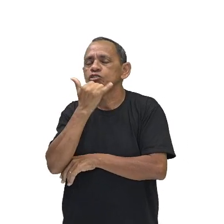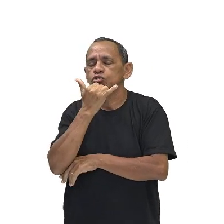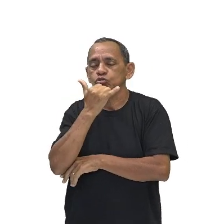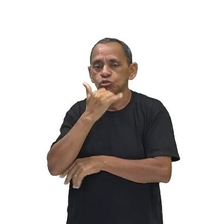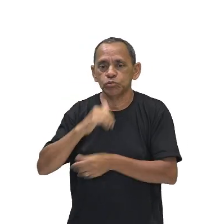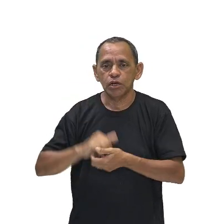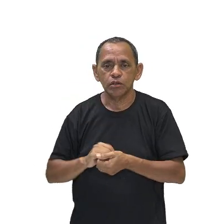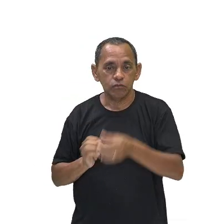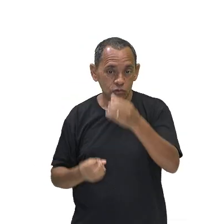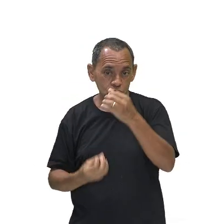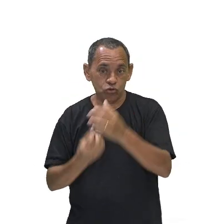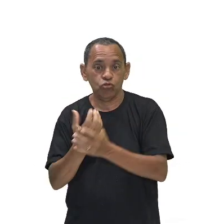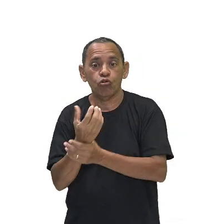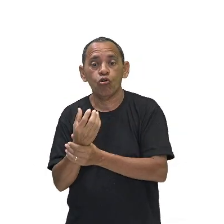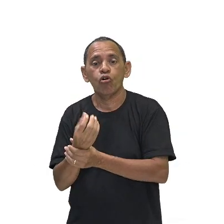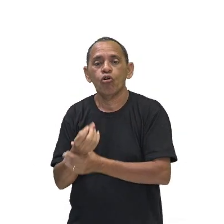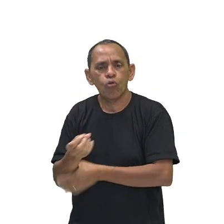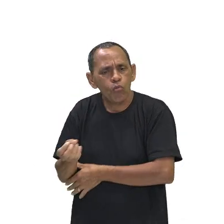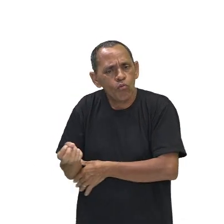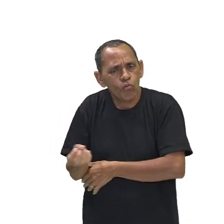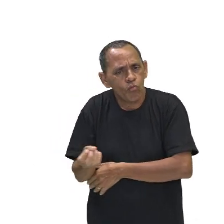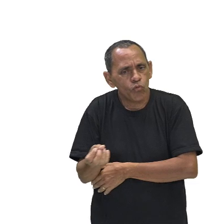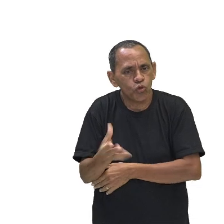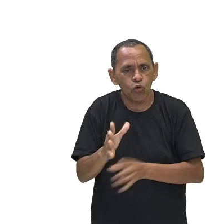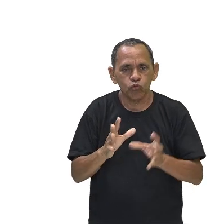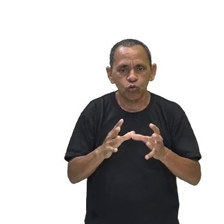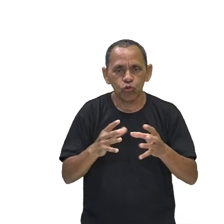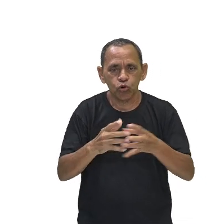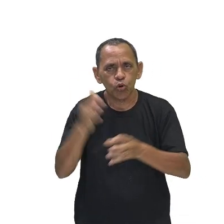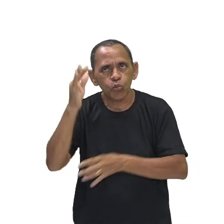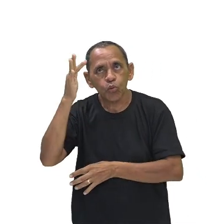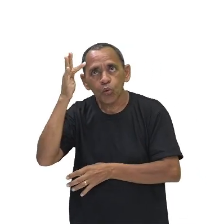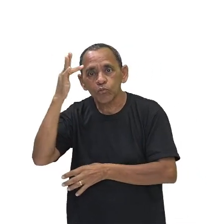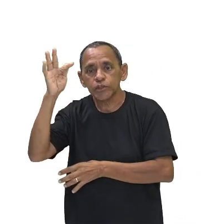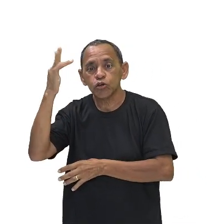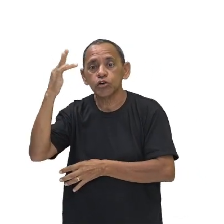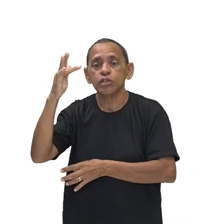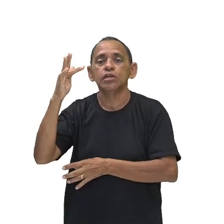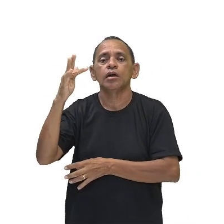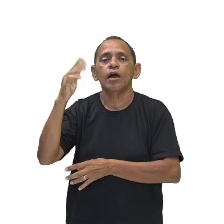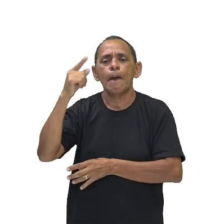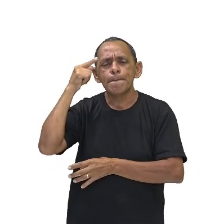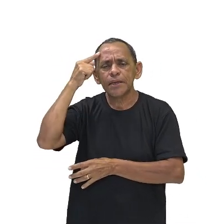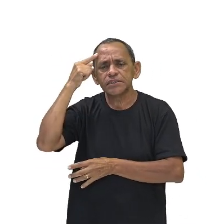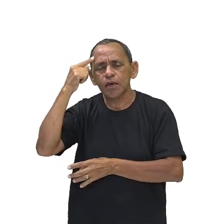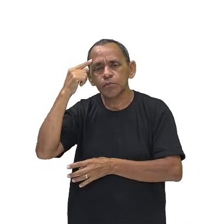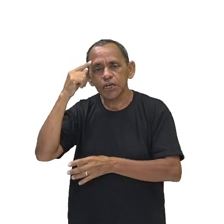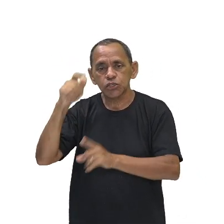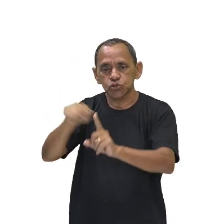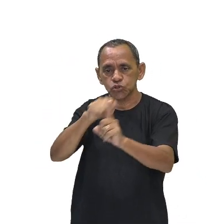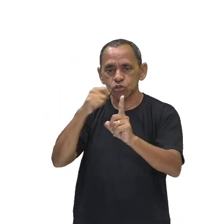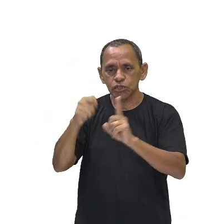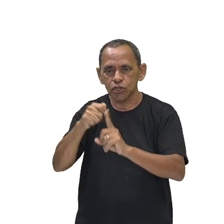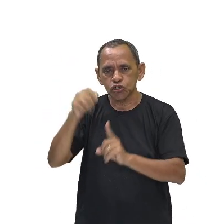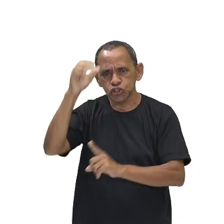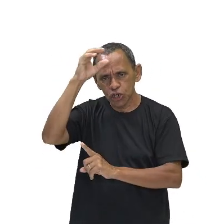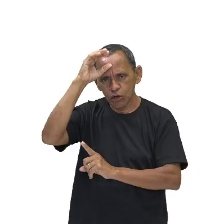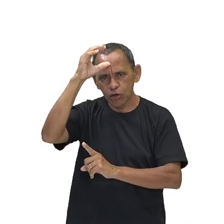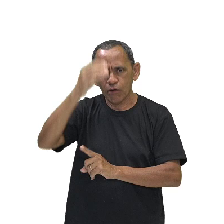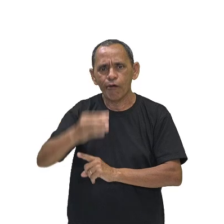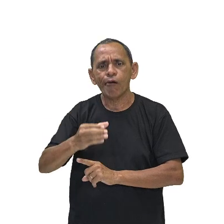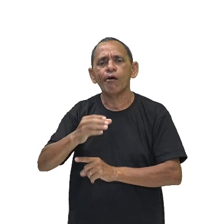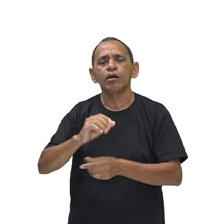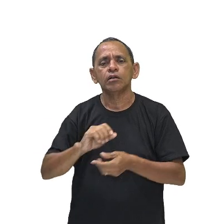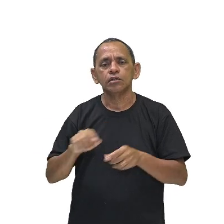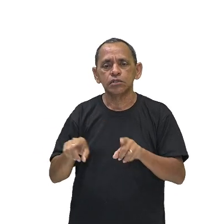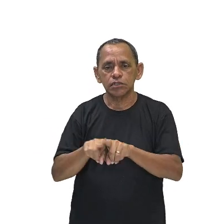Ele fundou uma nova corrente de pensamento sociológico, conhecida como sociologia compreensiva. Ele vai,